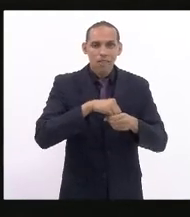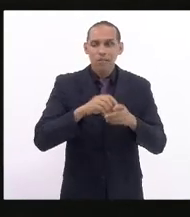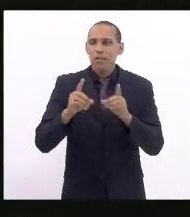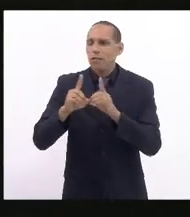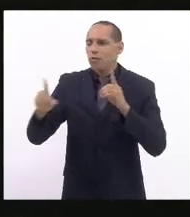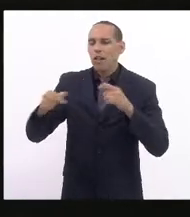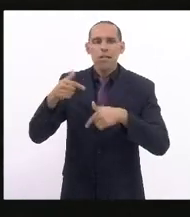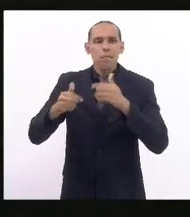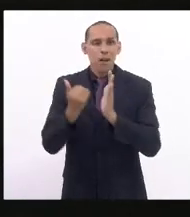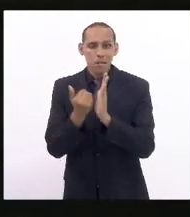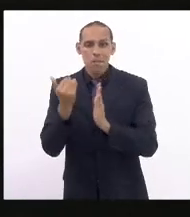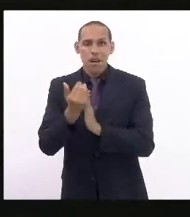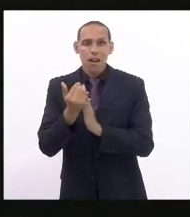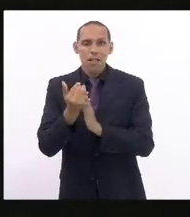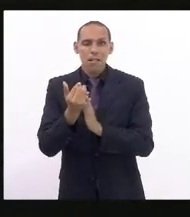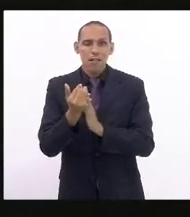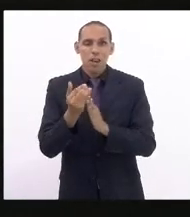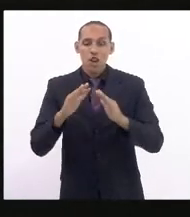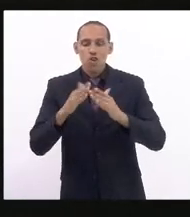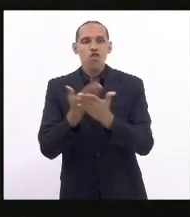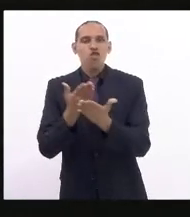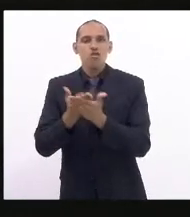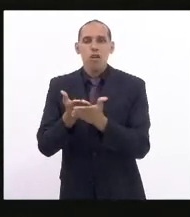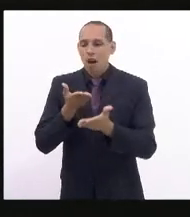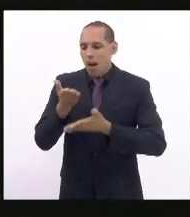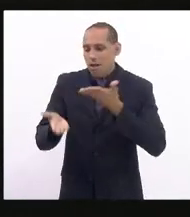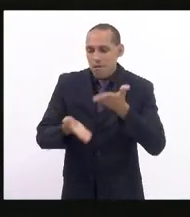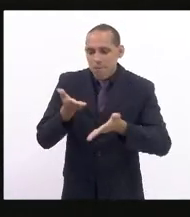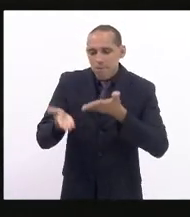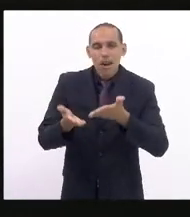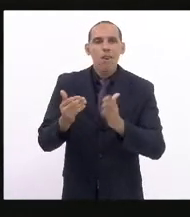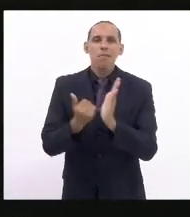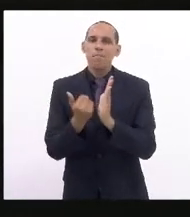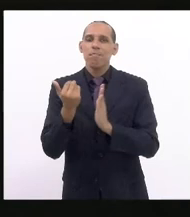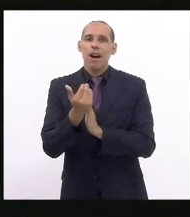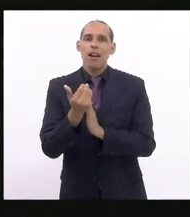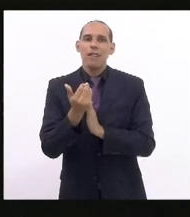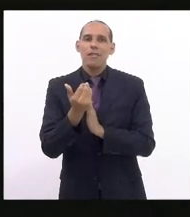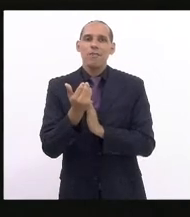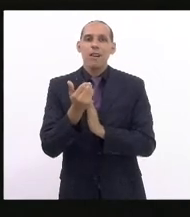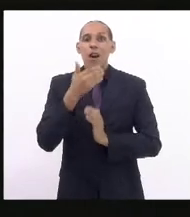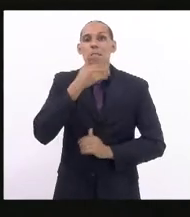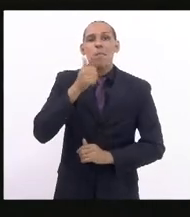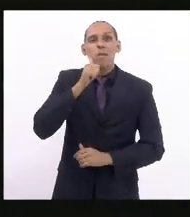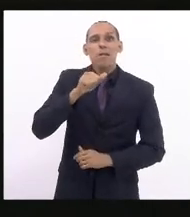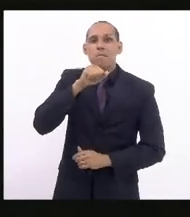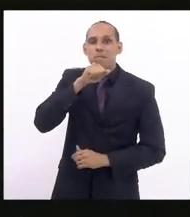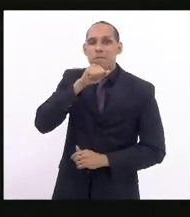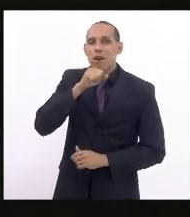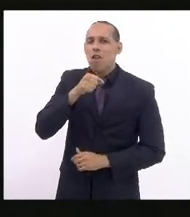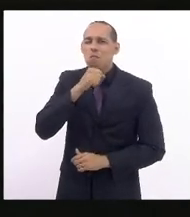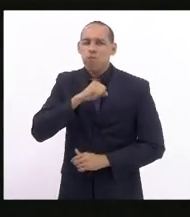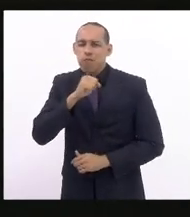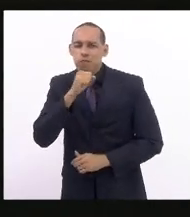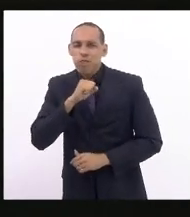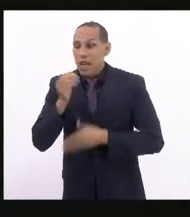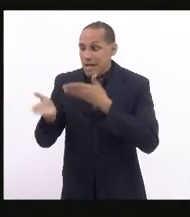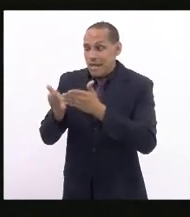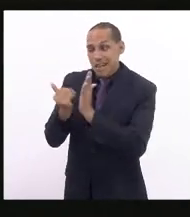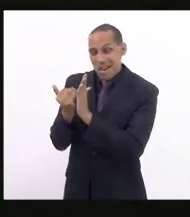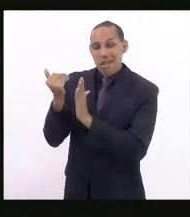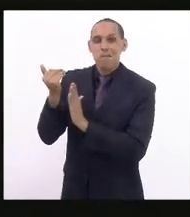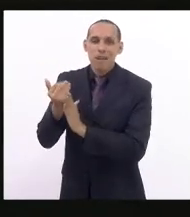escolares, mais cuidado com os parentes idosos que estavam isolados. Portanto, viver